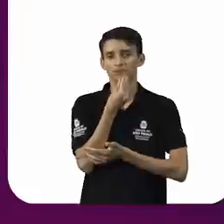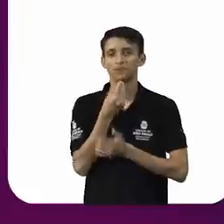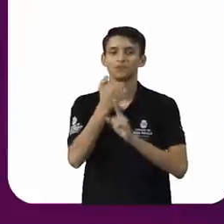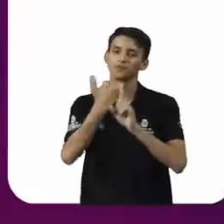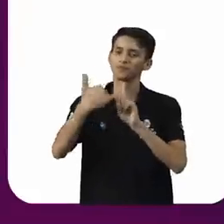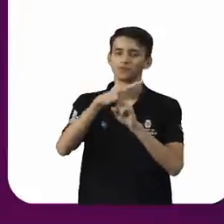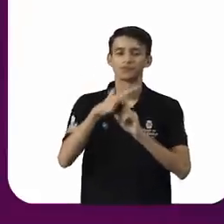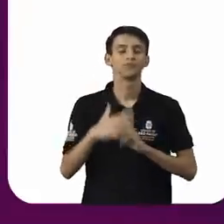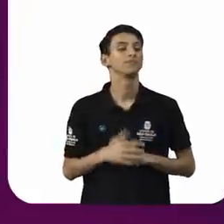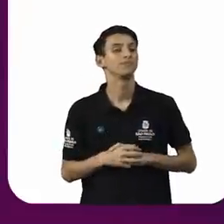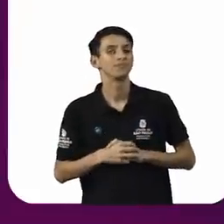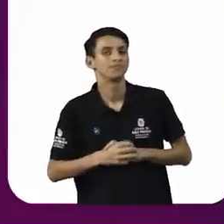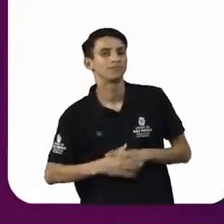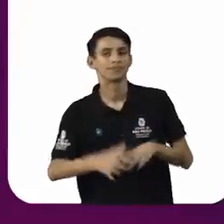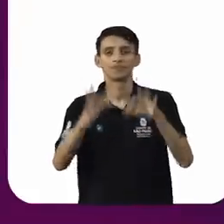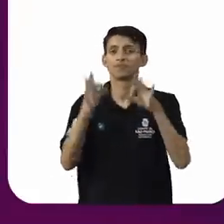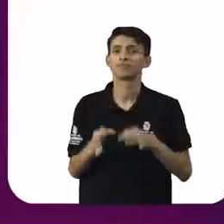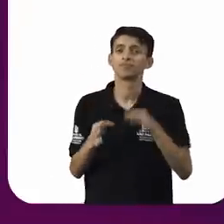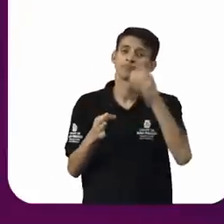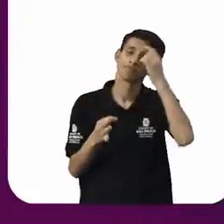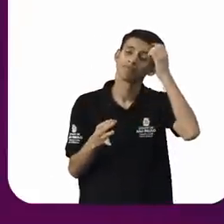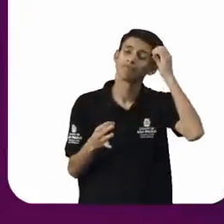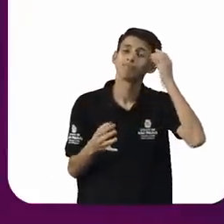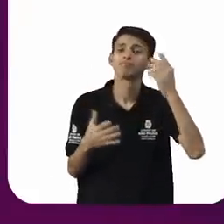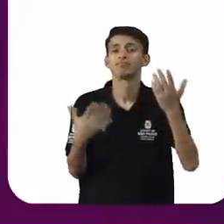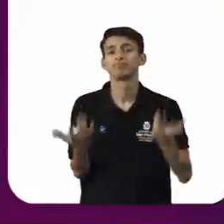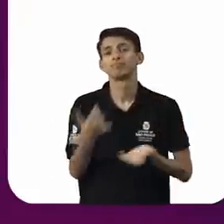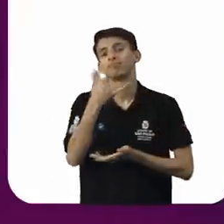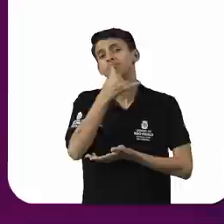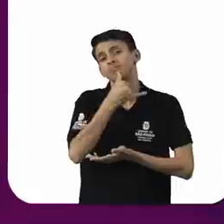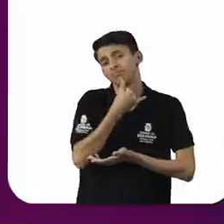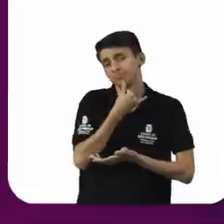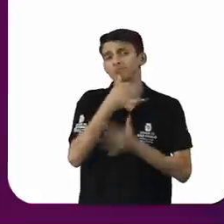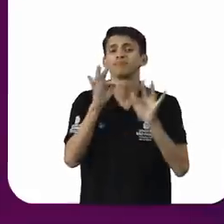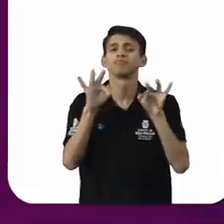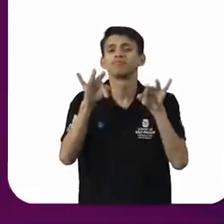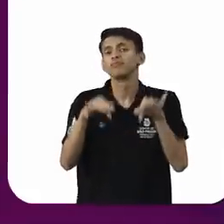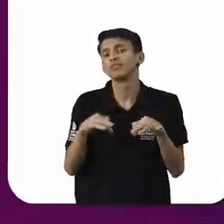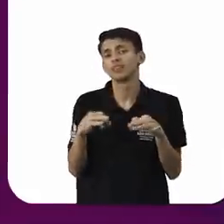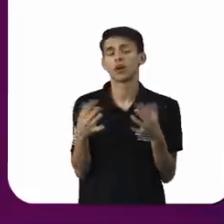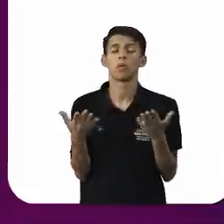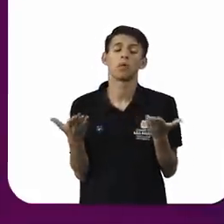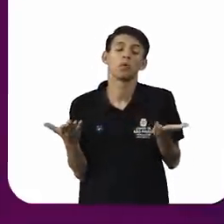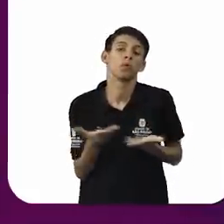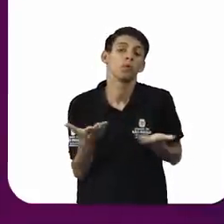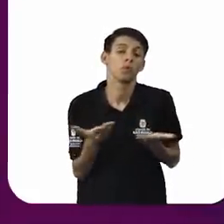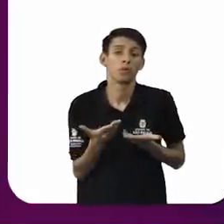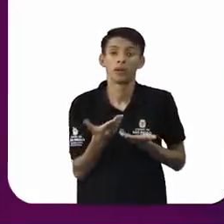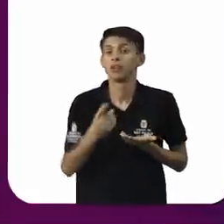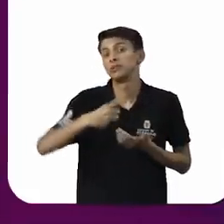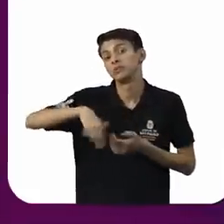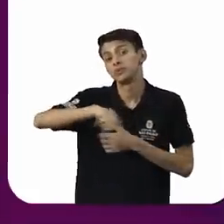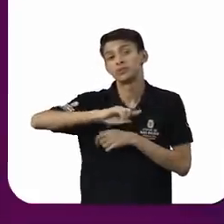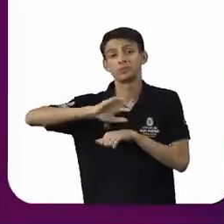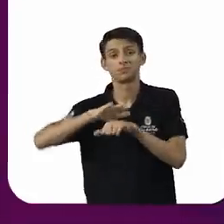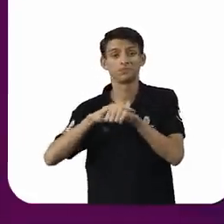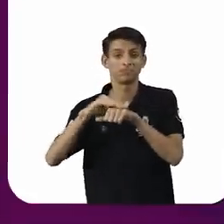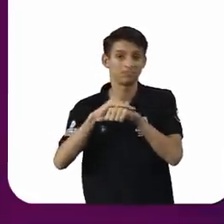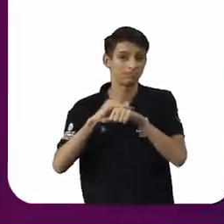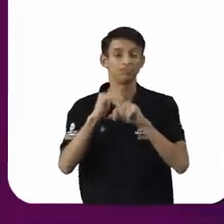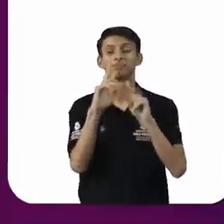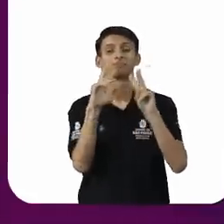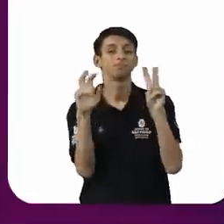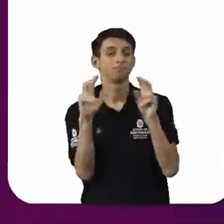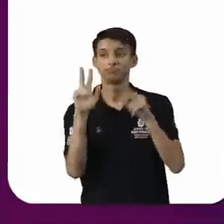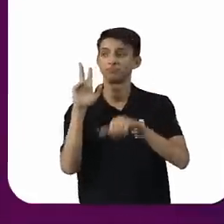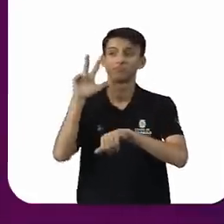infelizmente, estamos chegando ao final aqui da nossa conversa sobre empoderamento